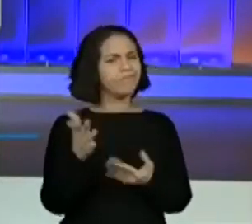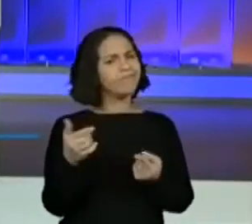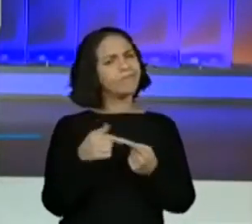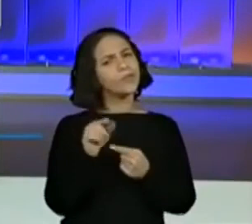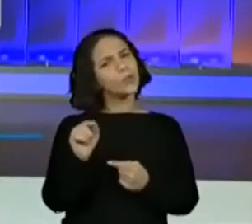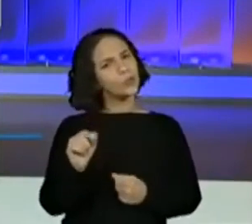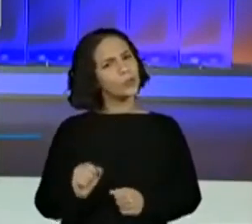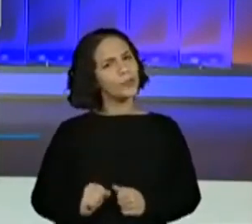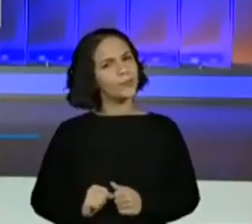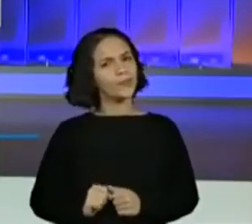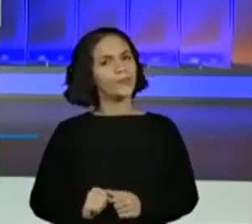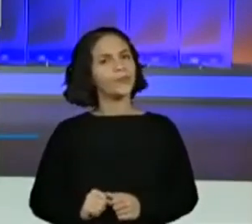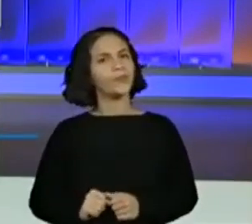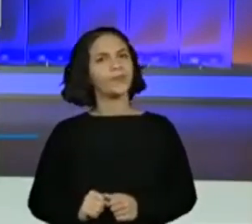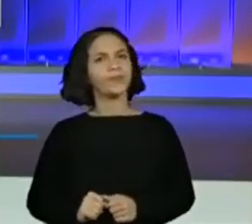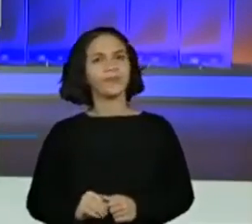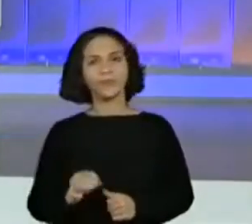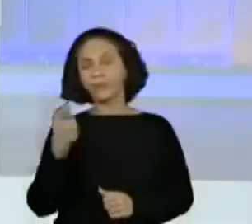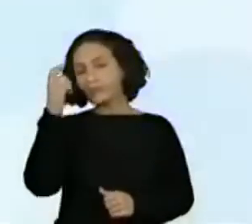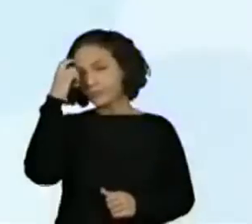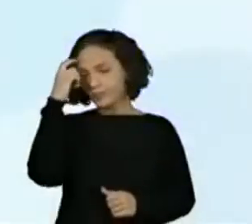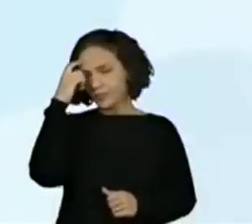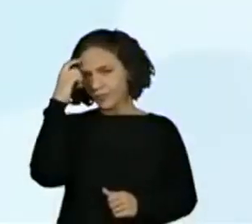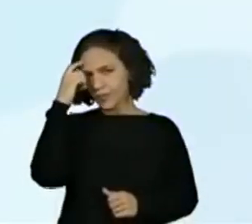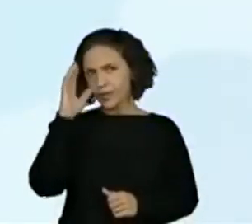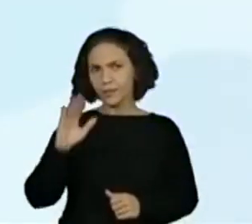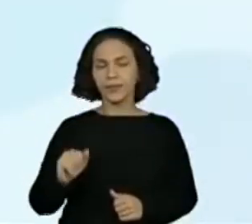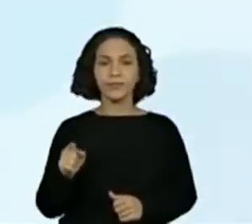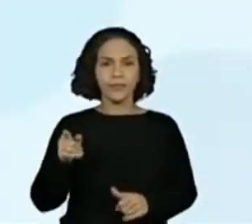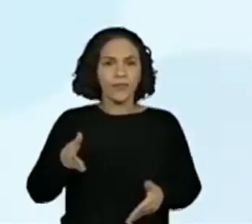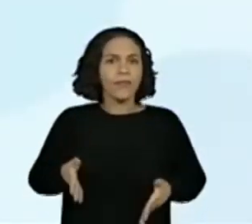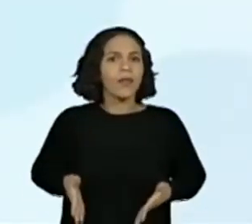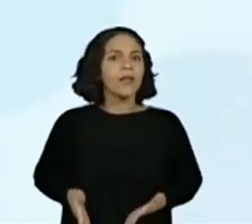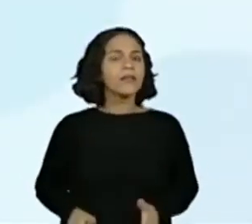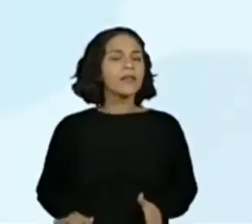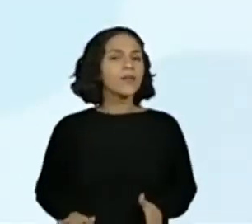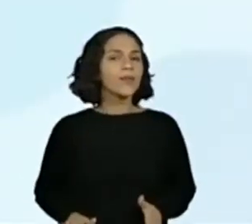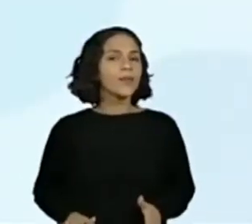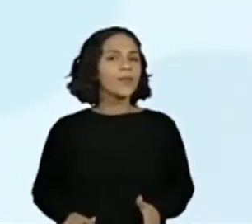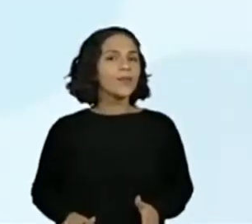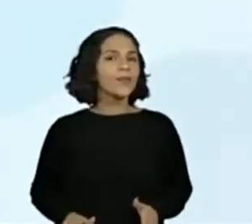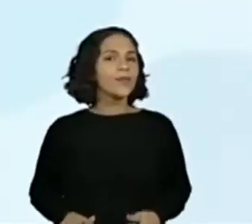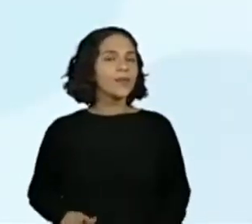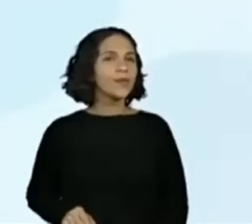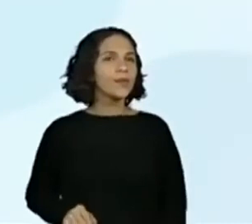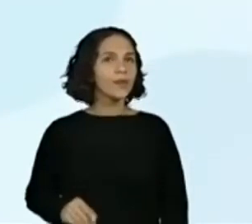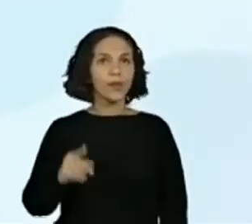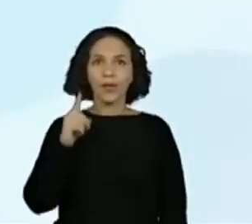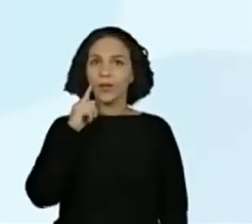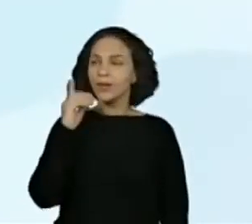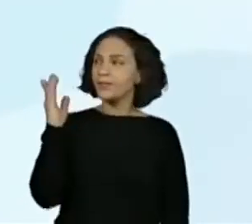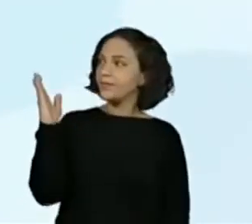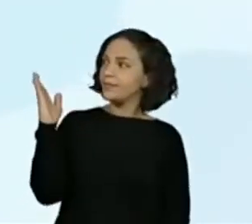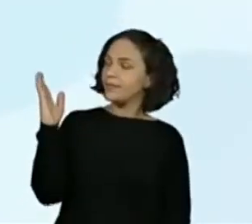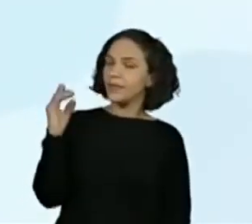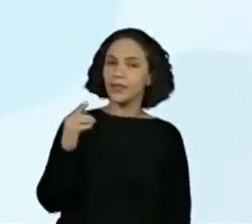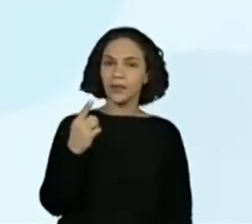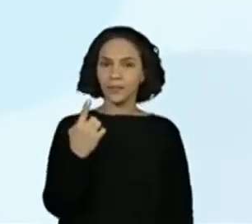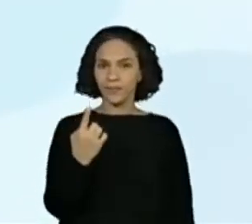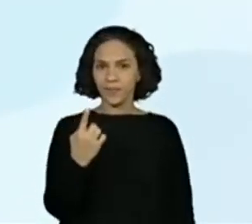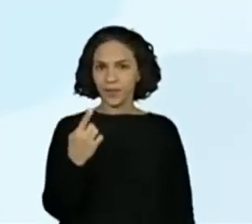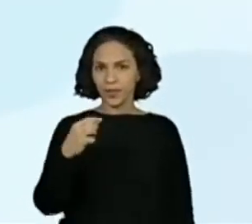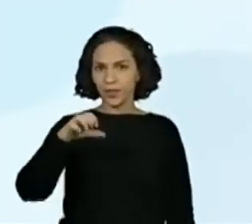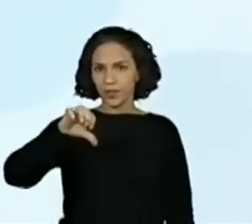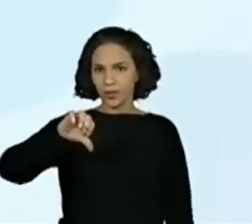dizer. Vamos lá? Vamos pensar no seguinte. Ele nasceu em 1903,